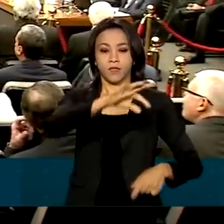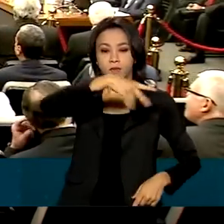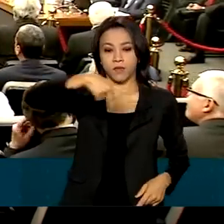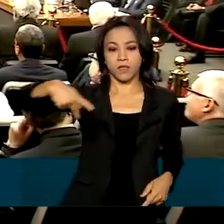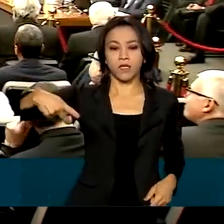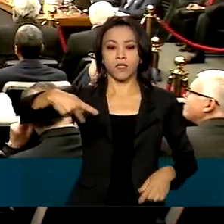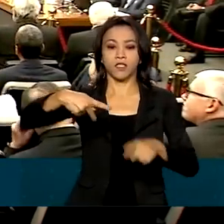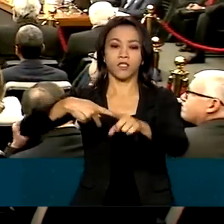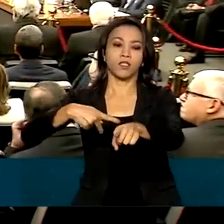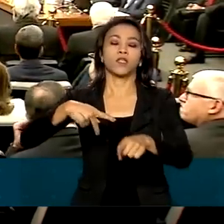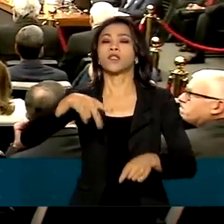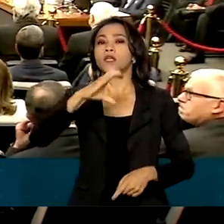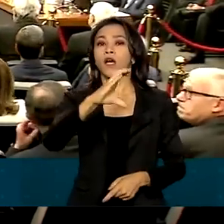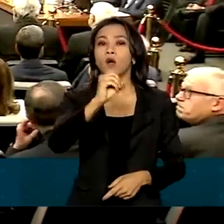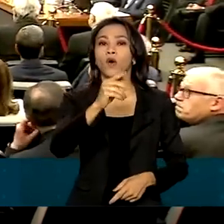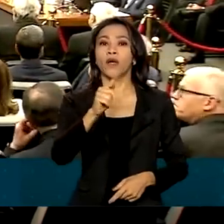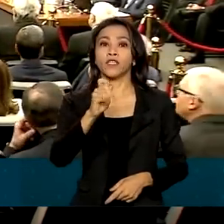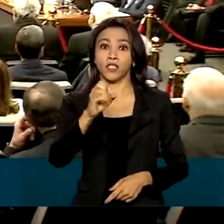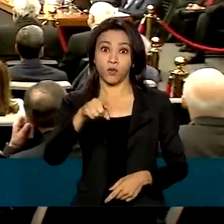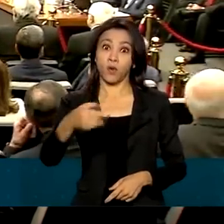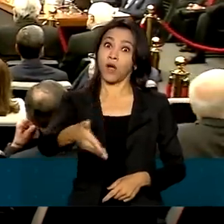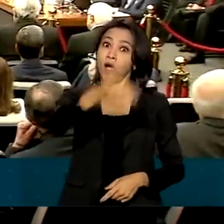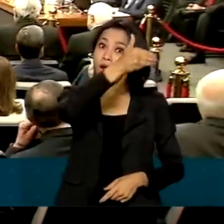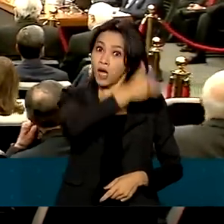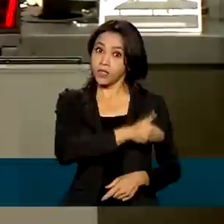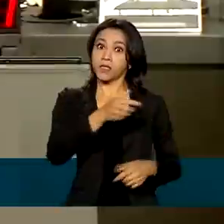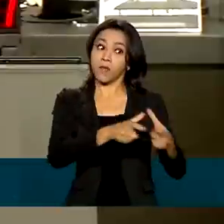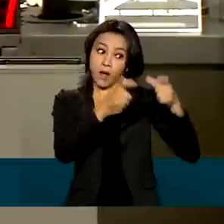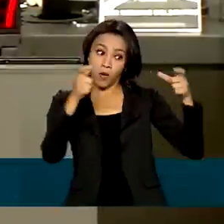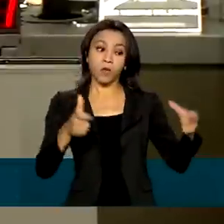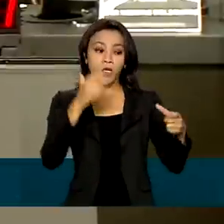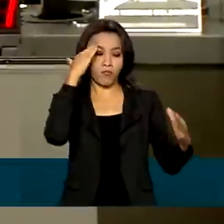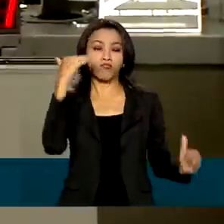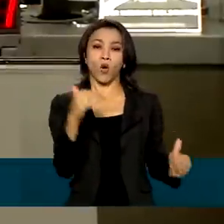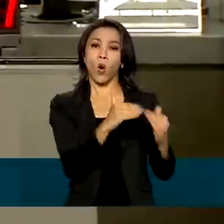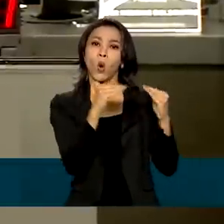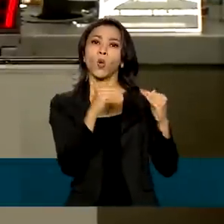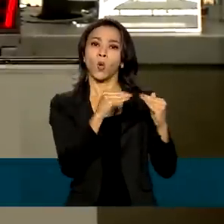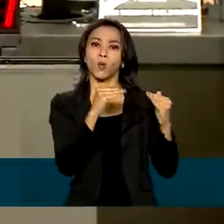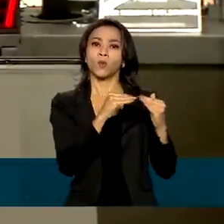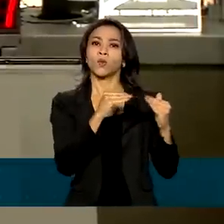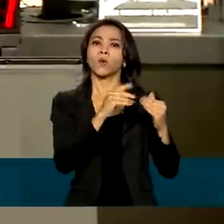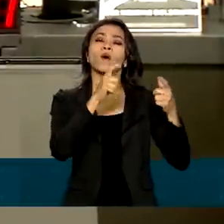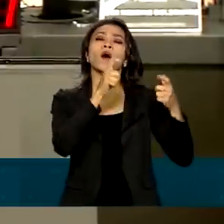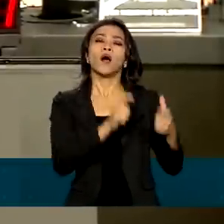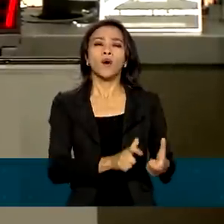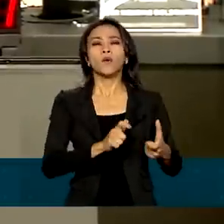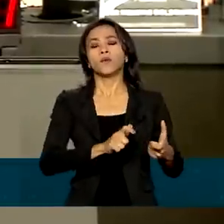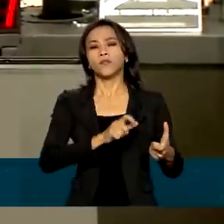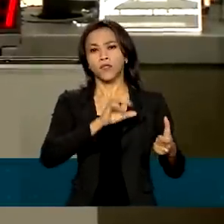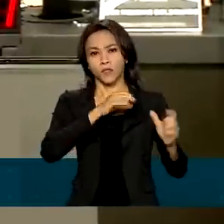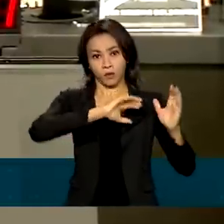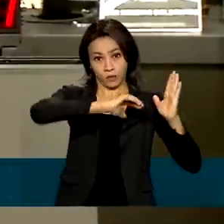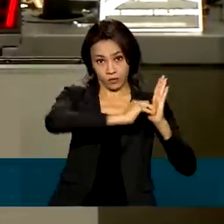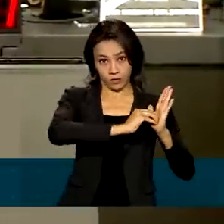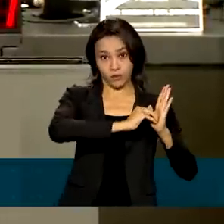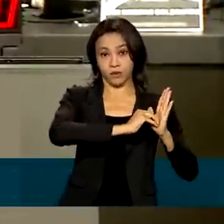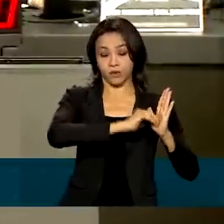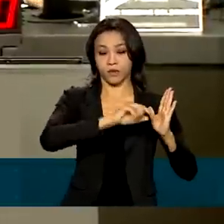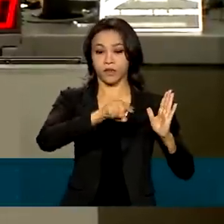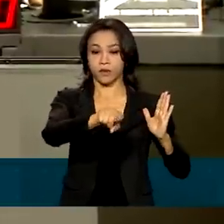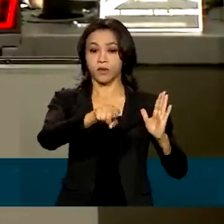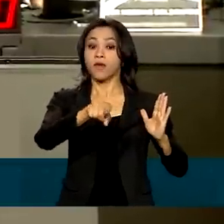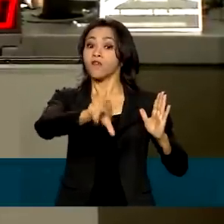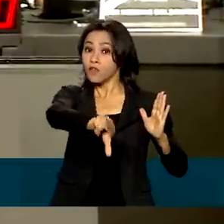após ter a sua indicação aprovada por ampla maioria no plenário do Senado Federal. Antes, ele foi eleito